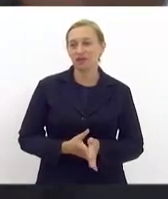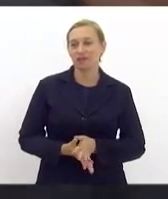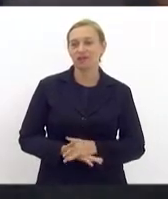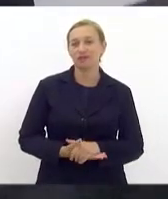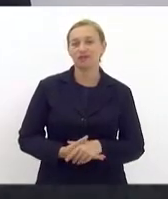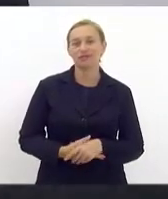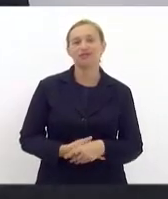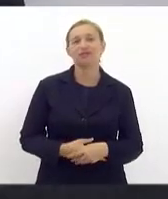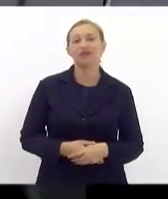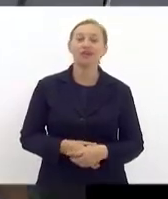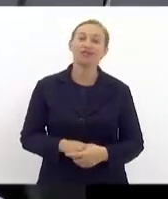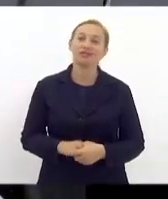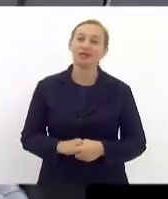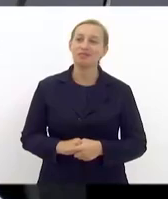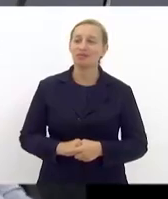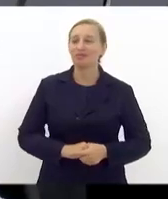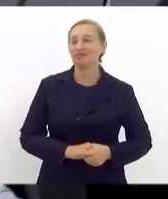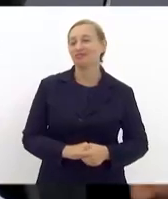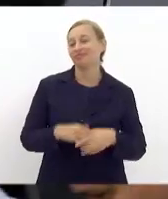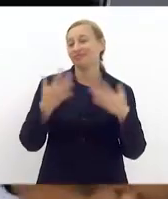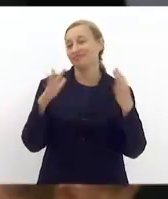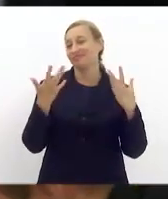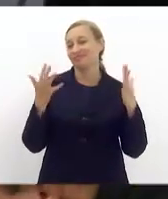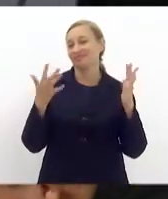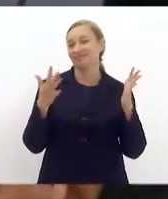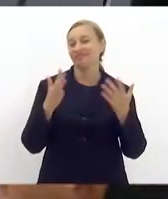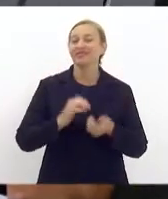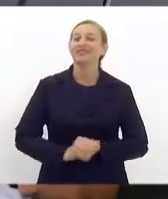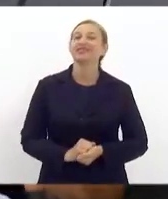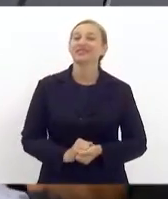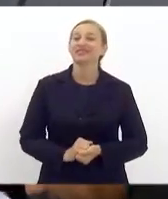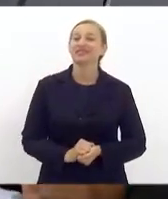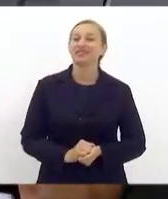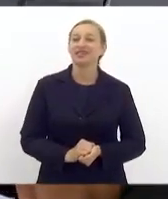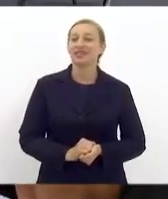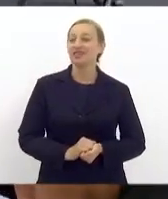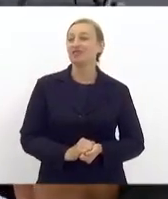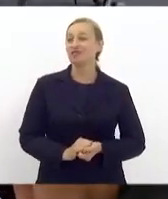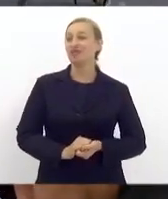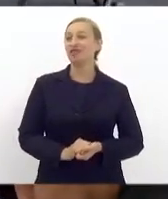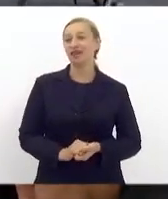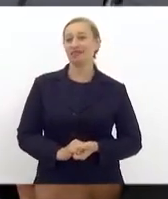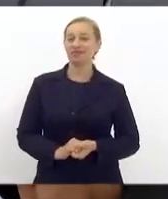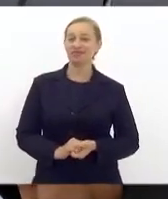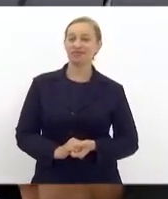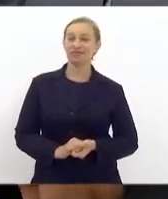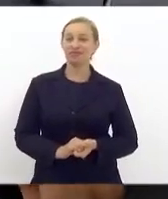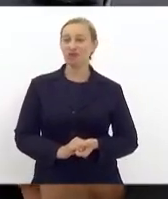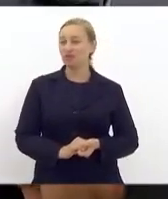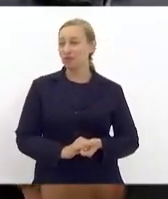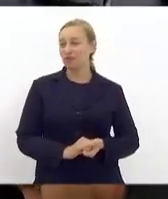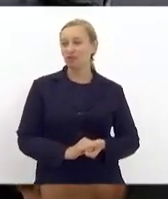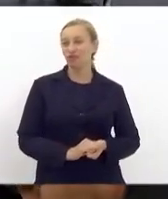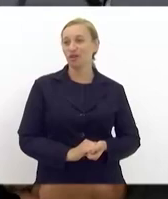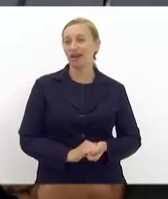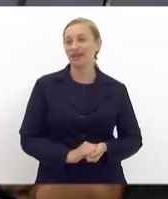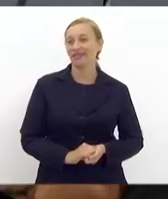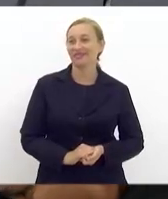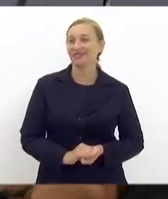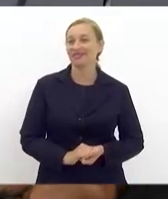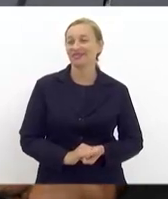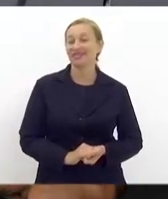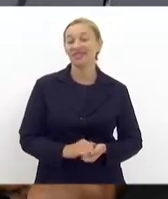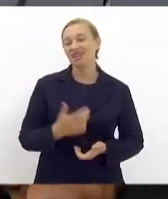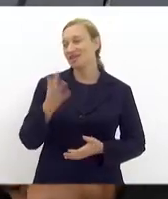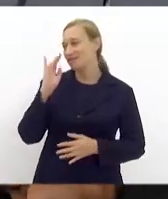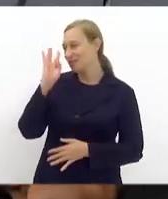Eu imagino como a minha esposa